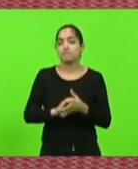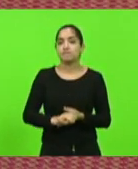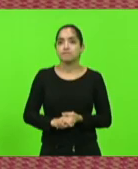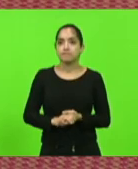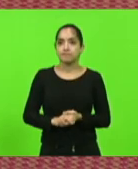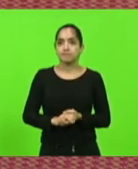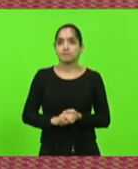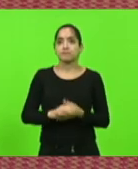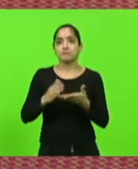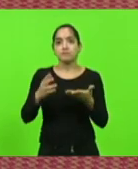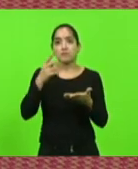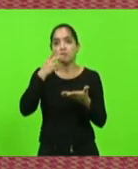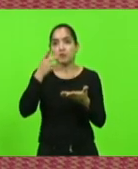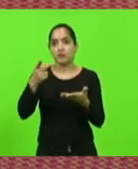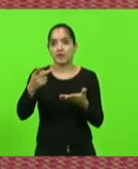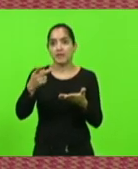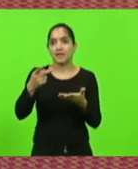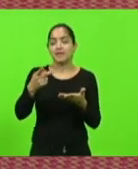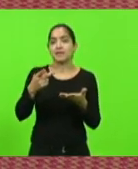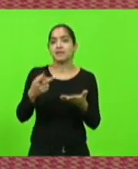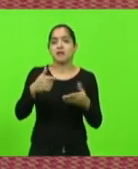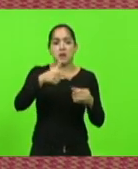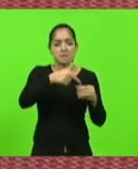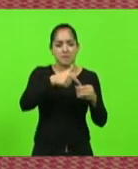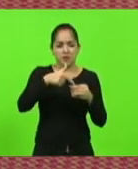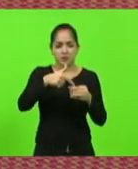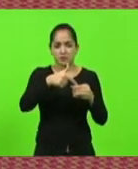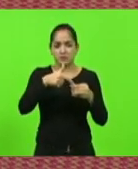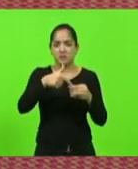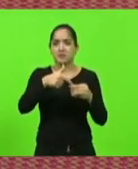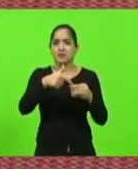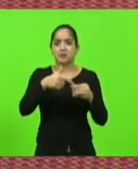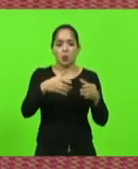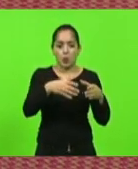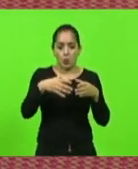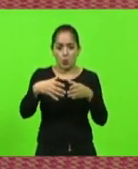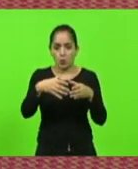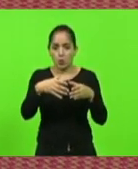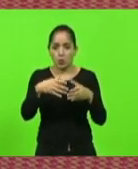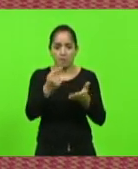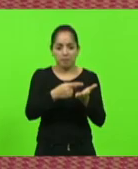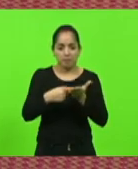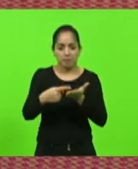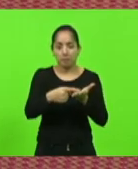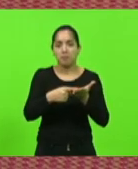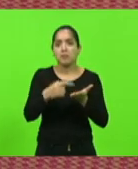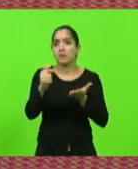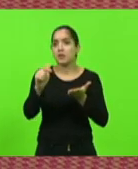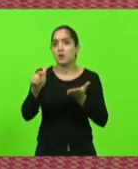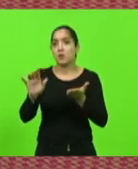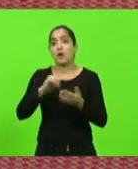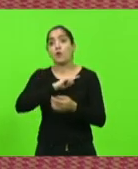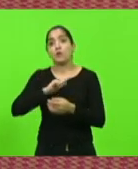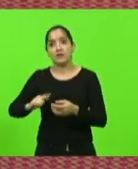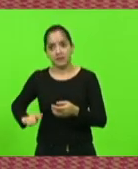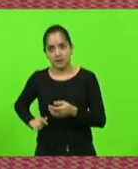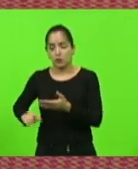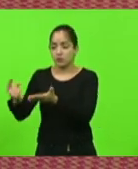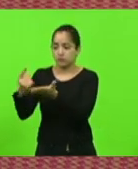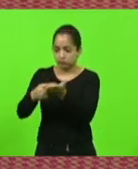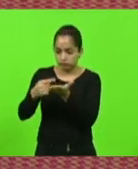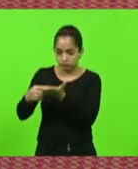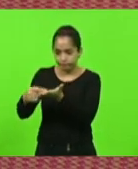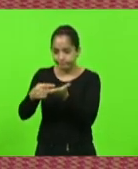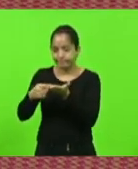Como eu disse, não existem mais postos de gasolina em cartel, existem governadores em cartel que trabalham dessa forma